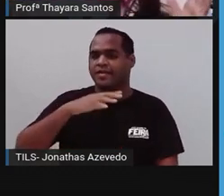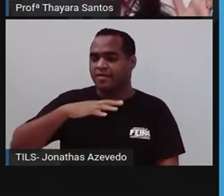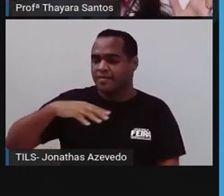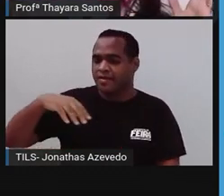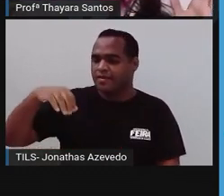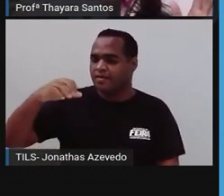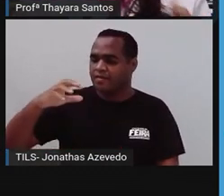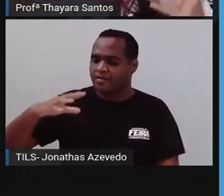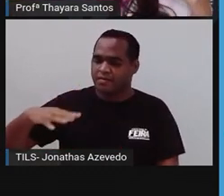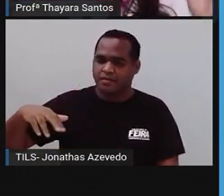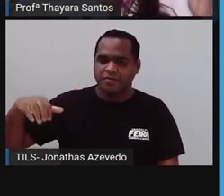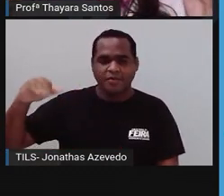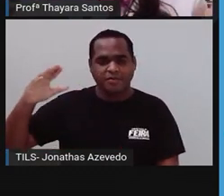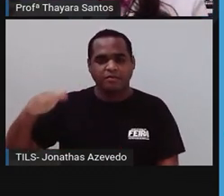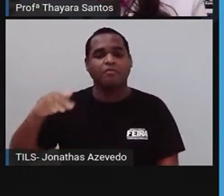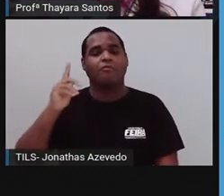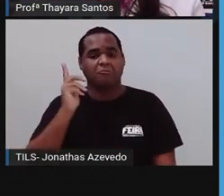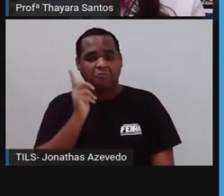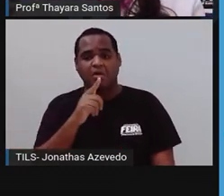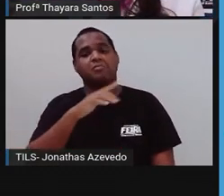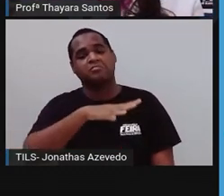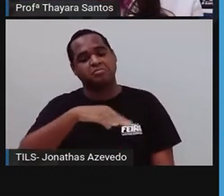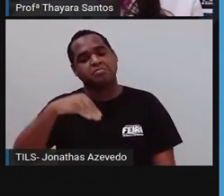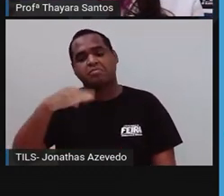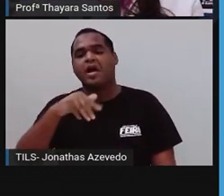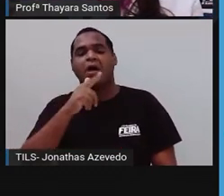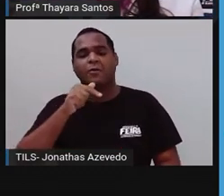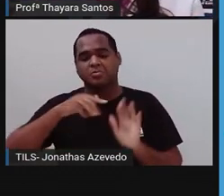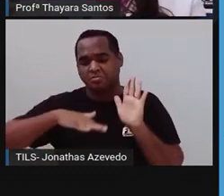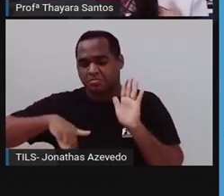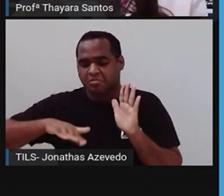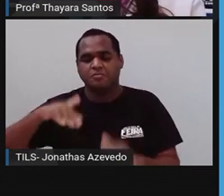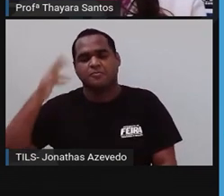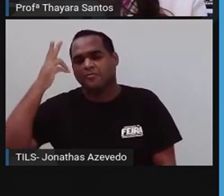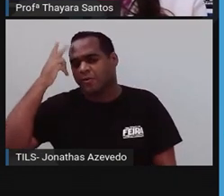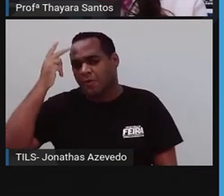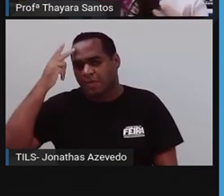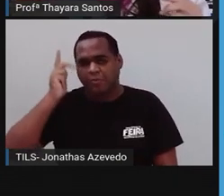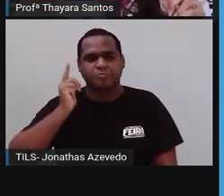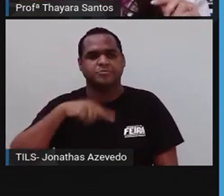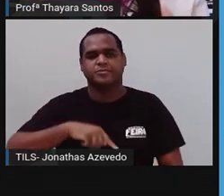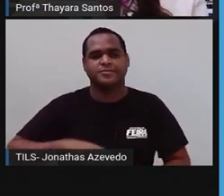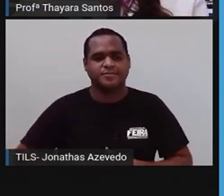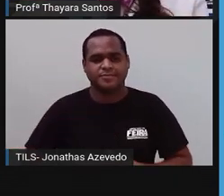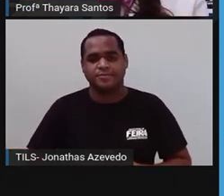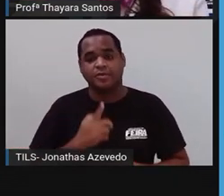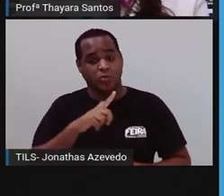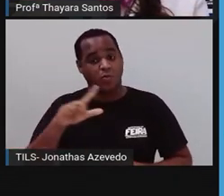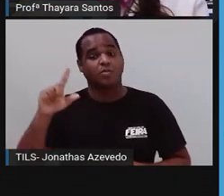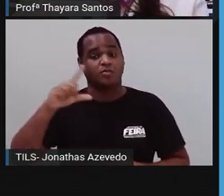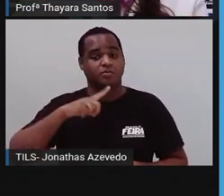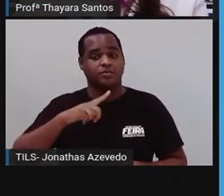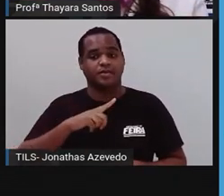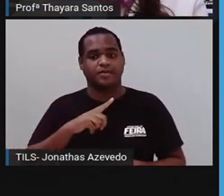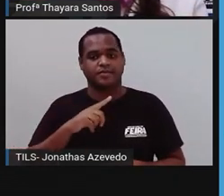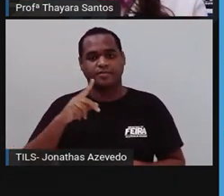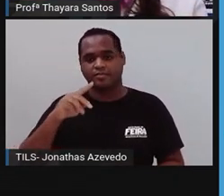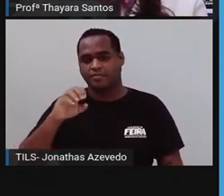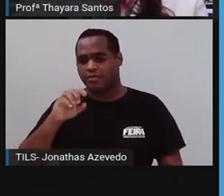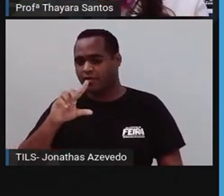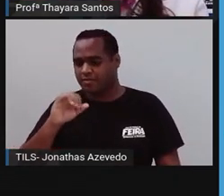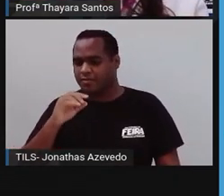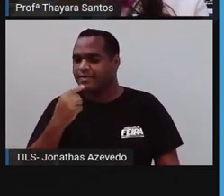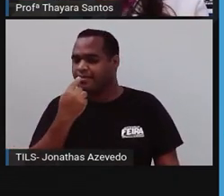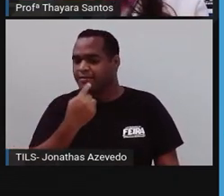são livres e natantes. Elas saem por aí nadando, tranquilamente. Outra coisa, no caso dos pólipos, a